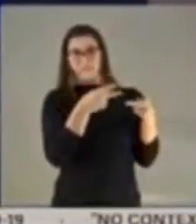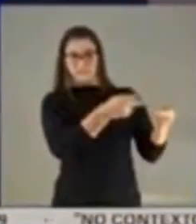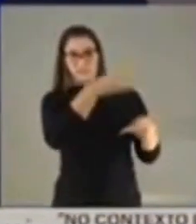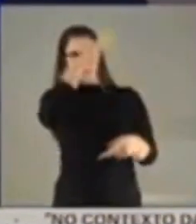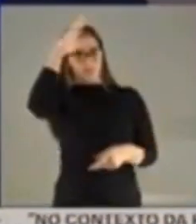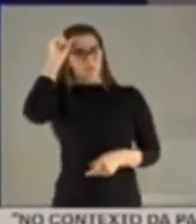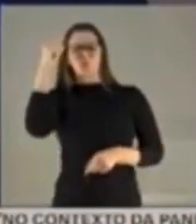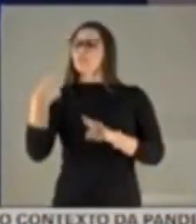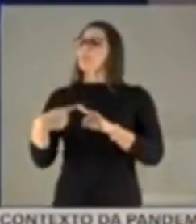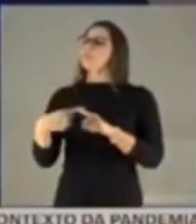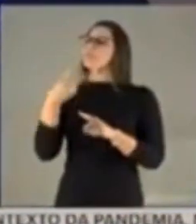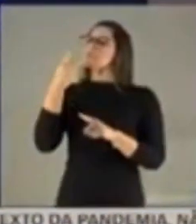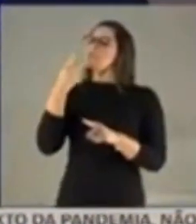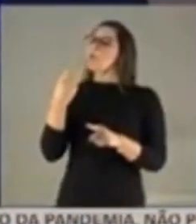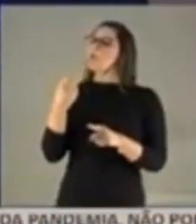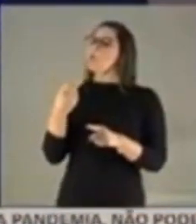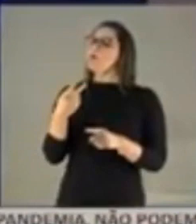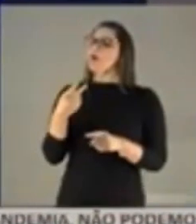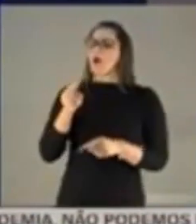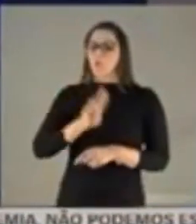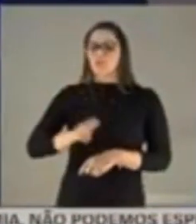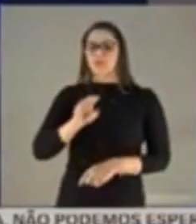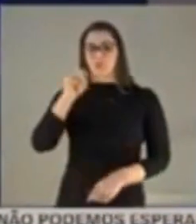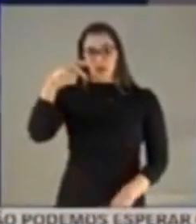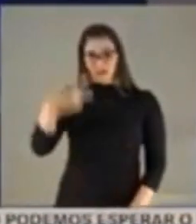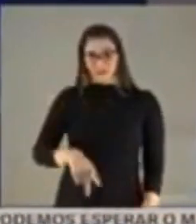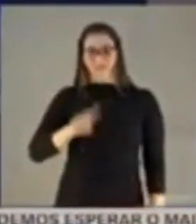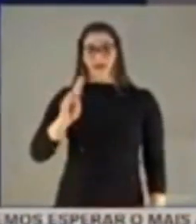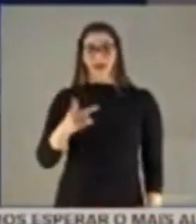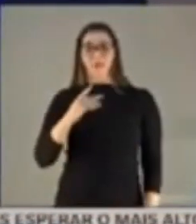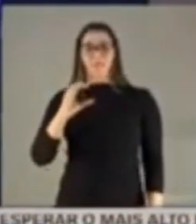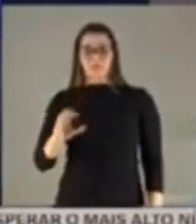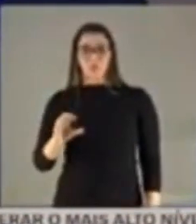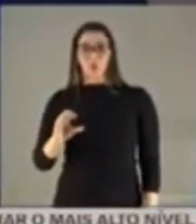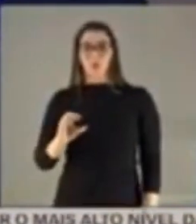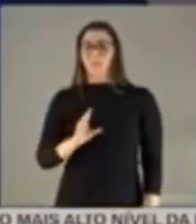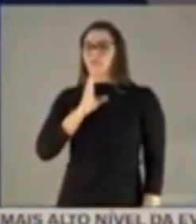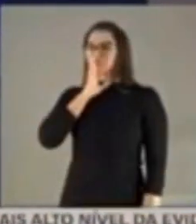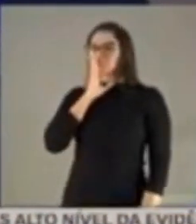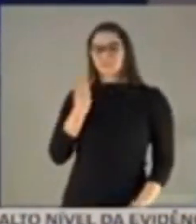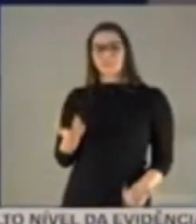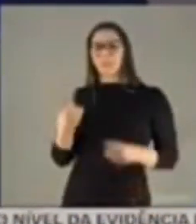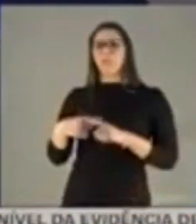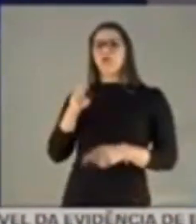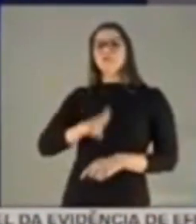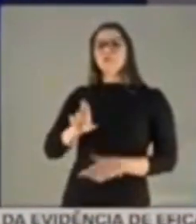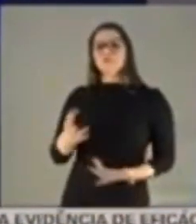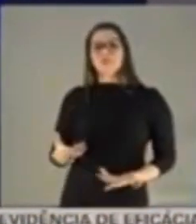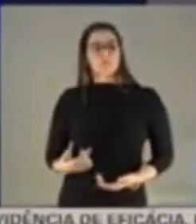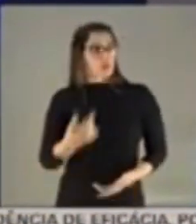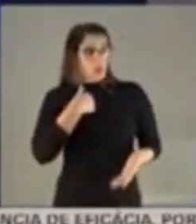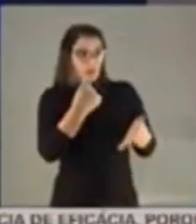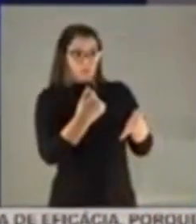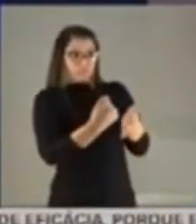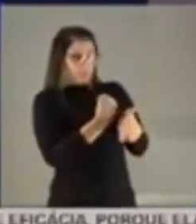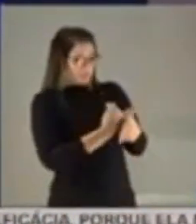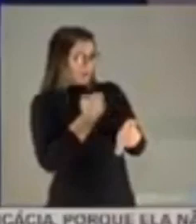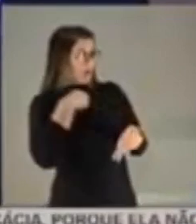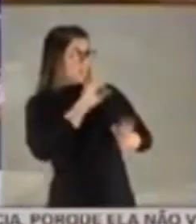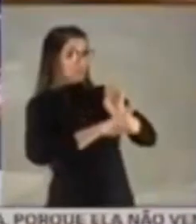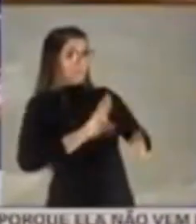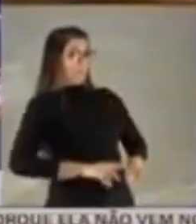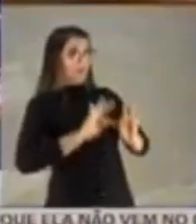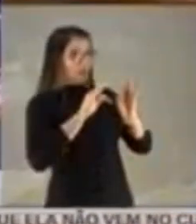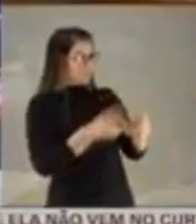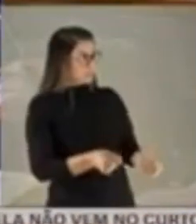Por que a senhora utilizou-se de habeas corpus, então, para falar sobre a Amazonas aqui? Eu estou falando, respondendo a tudo que me foi perguntado, a questão é que... Então, eu